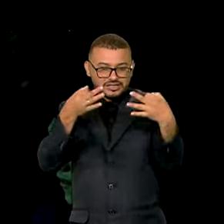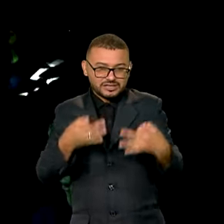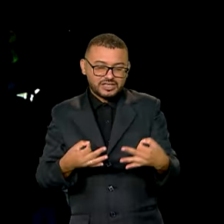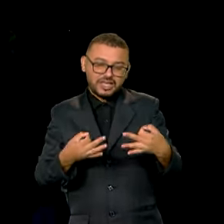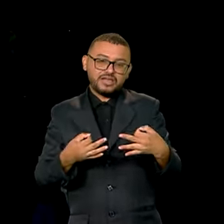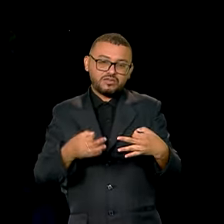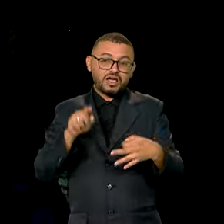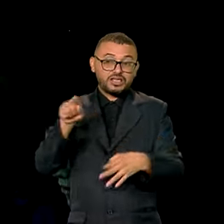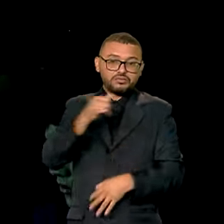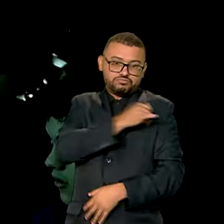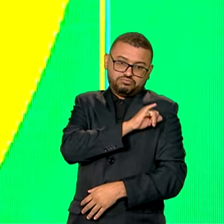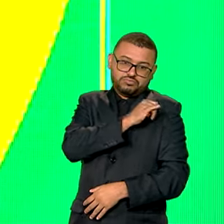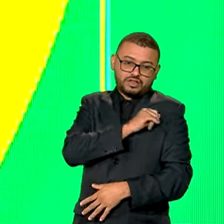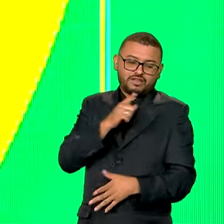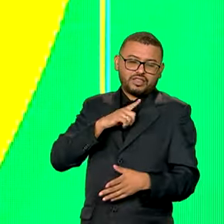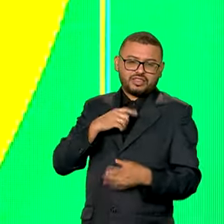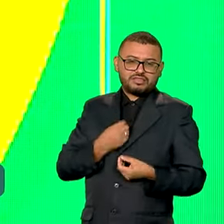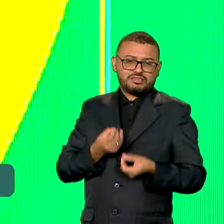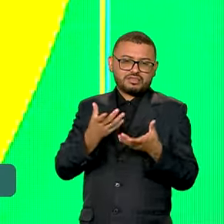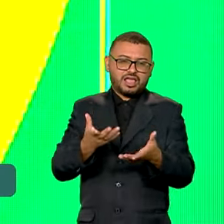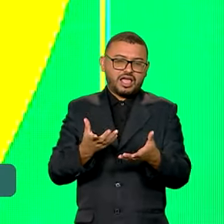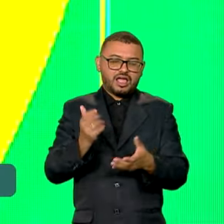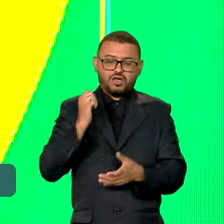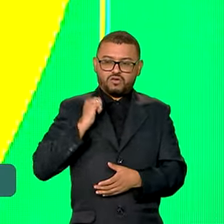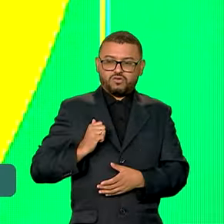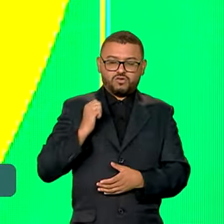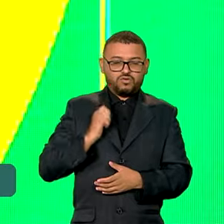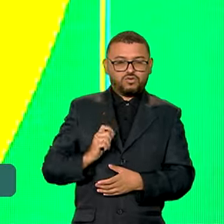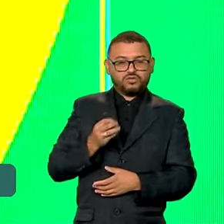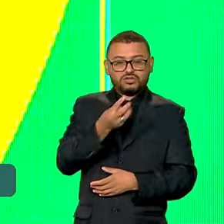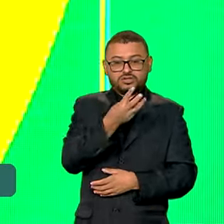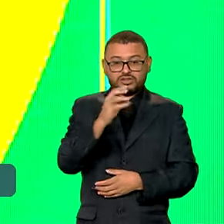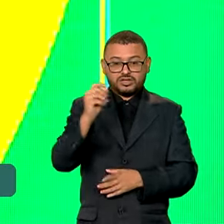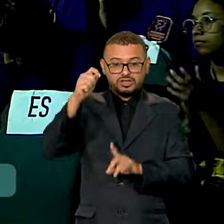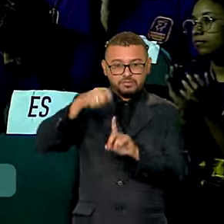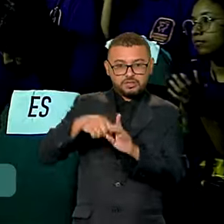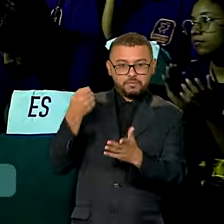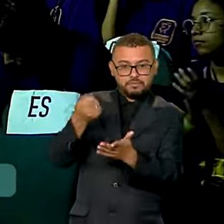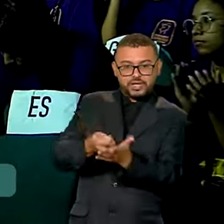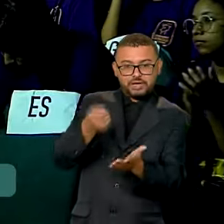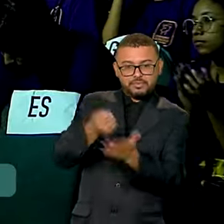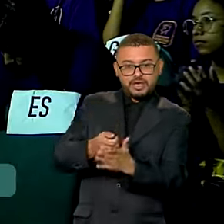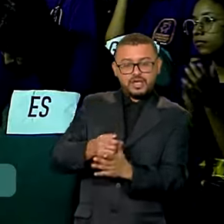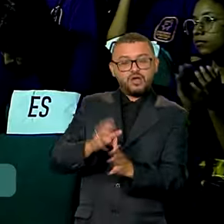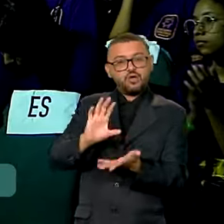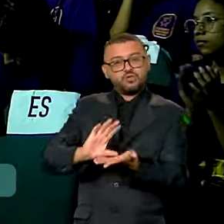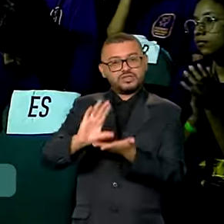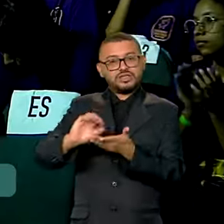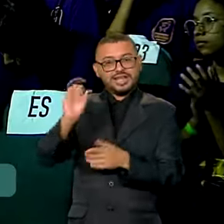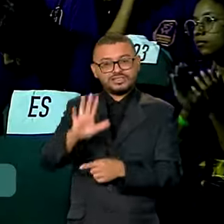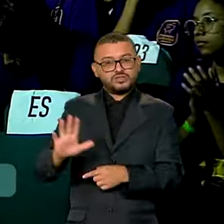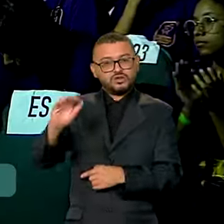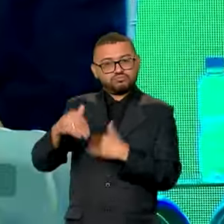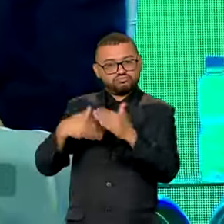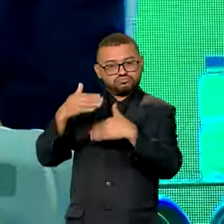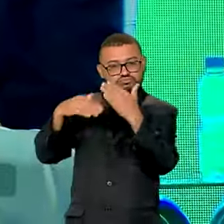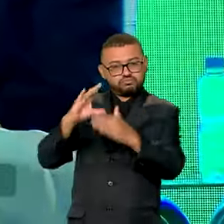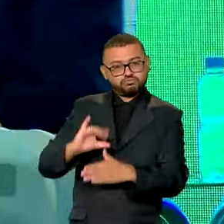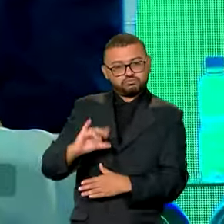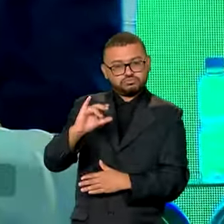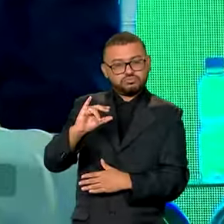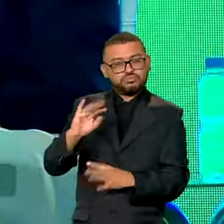Aplicada, no Rio de Janeiro, que oferece uma bolsa mensal de 300 reais pelo Conselho Nacional de Desenvolvimento